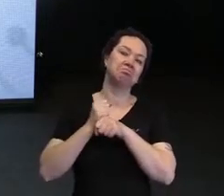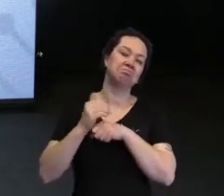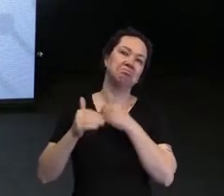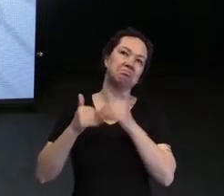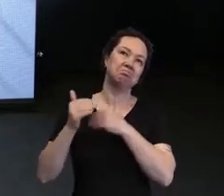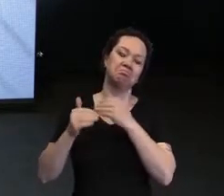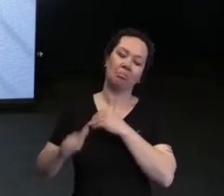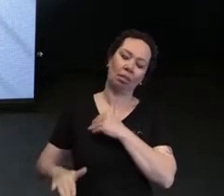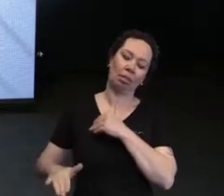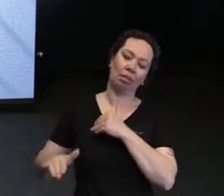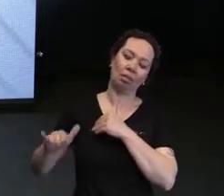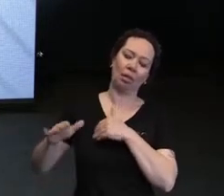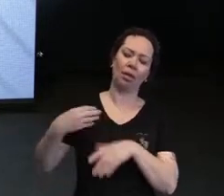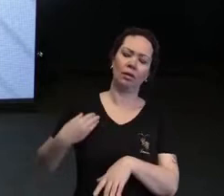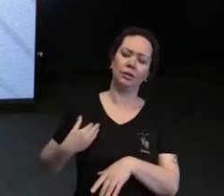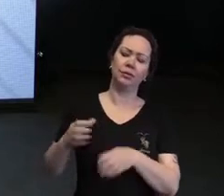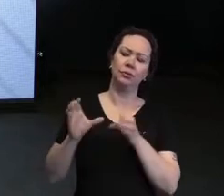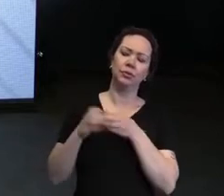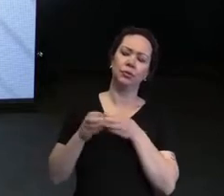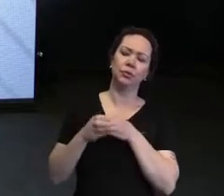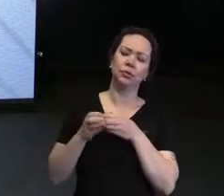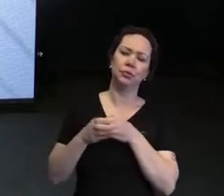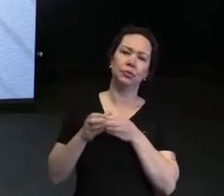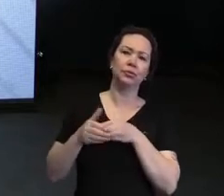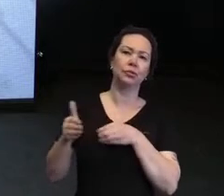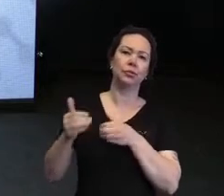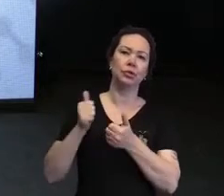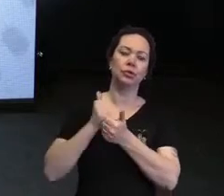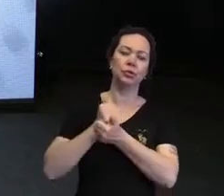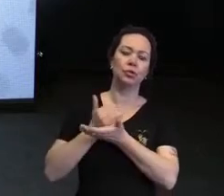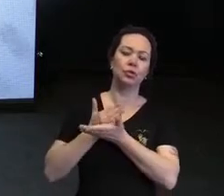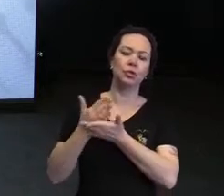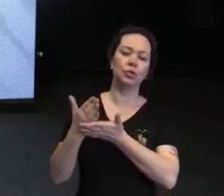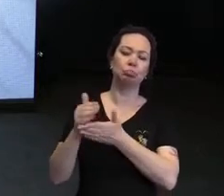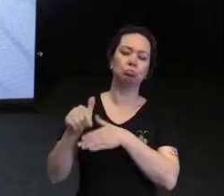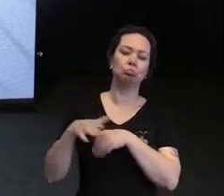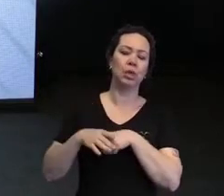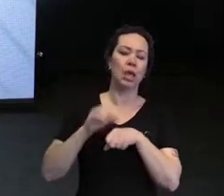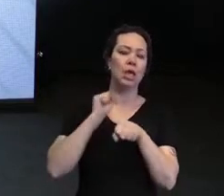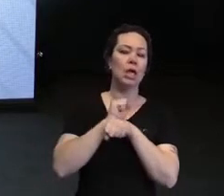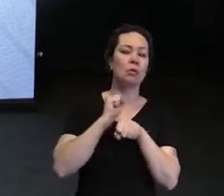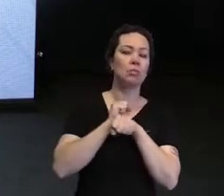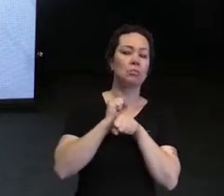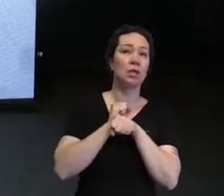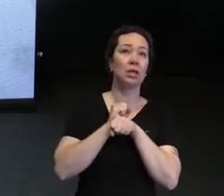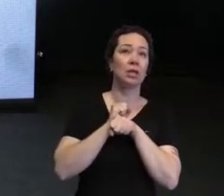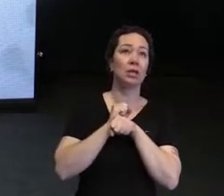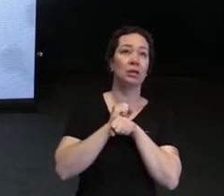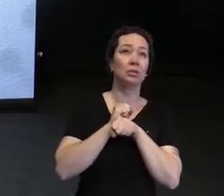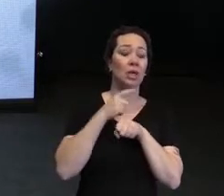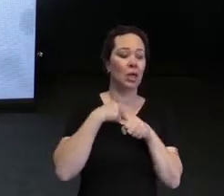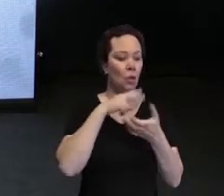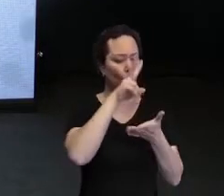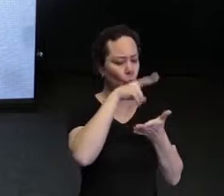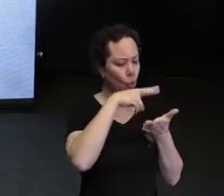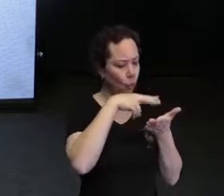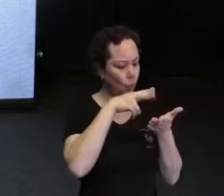eu interagindo, convivendo com ele, esperando todos os problemas que eu tinha lido